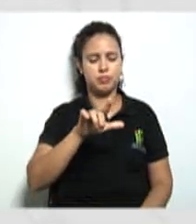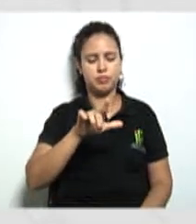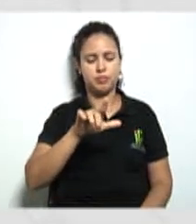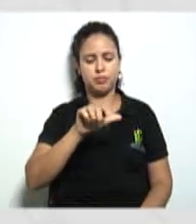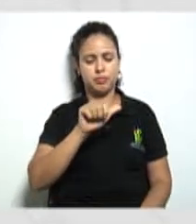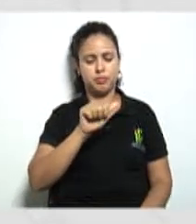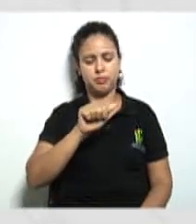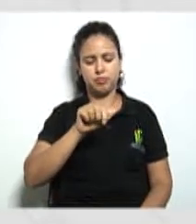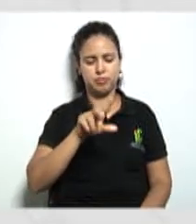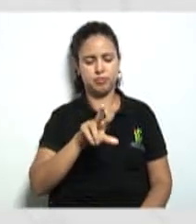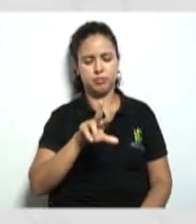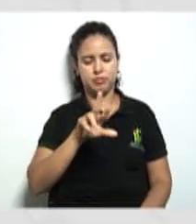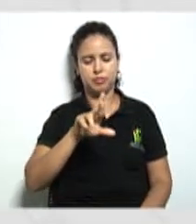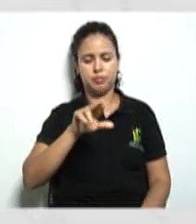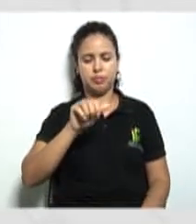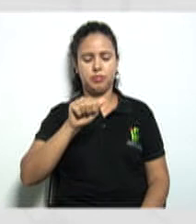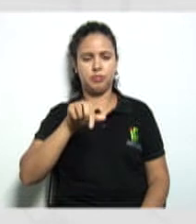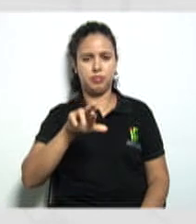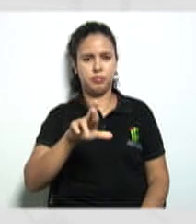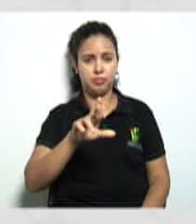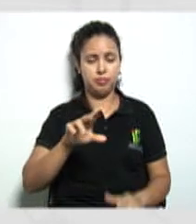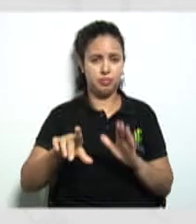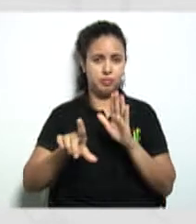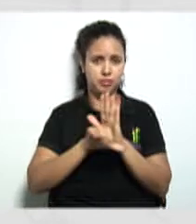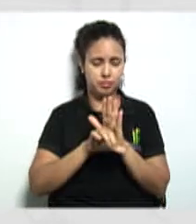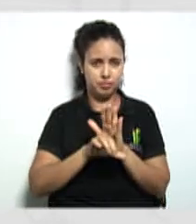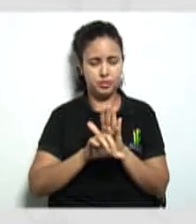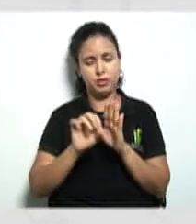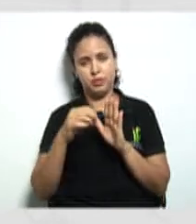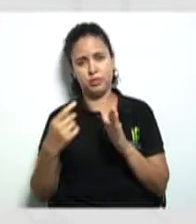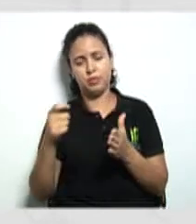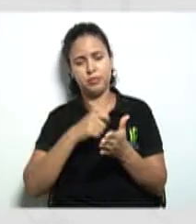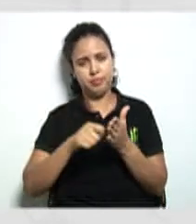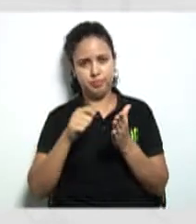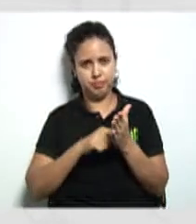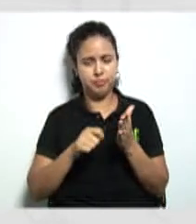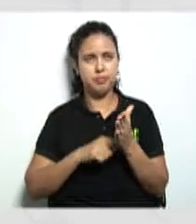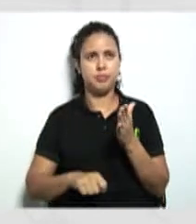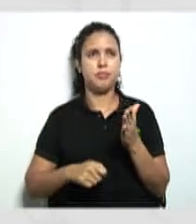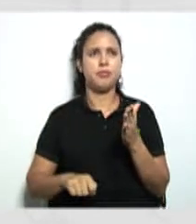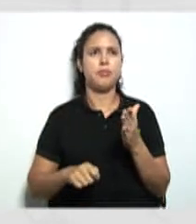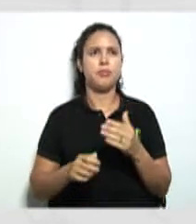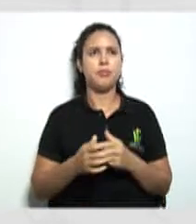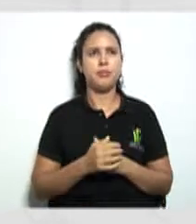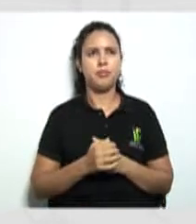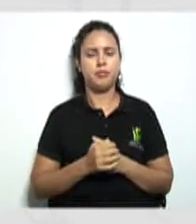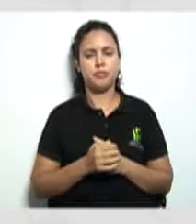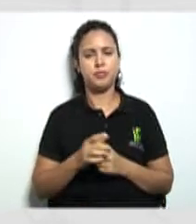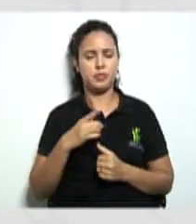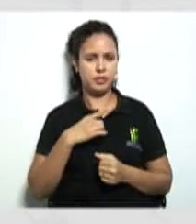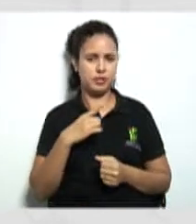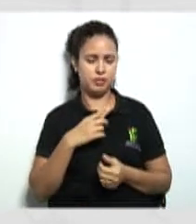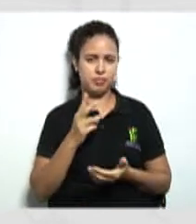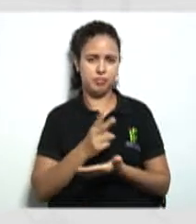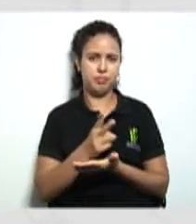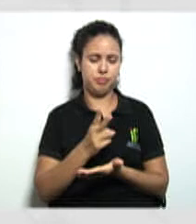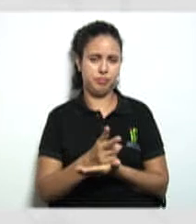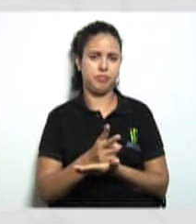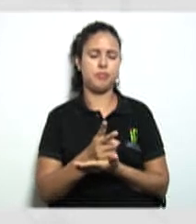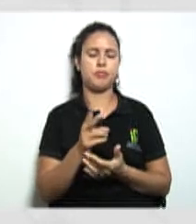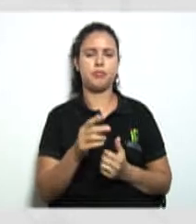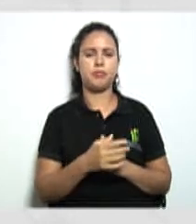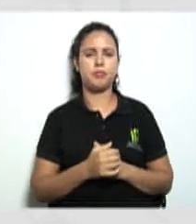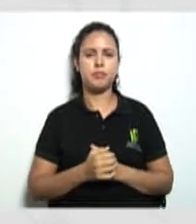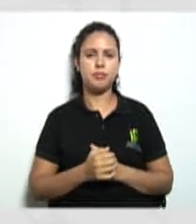não é isso nós estamos falando muito aqui de lei então essa palavrinha ela vai estar sempre aqui também no nosso vocabulário